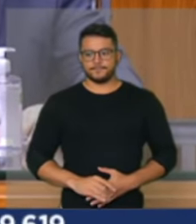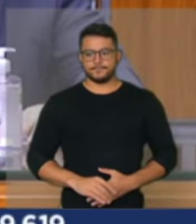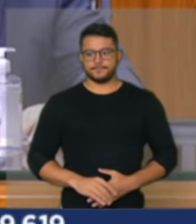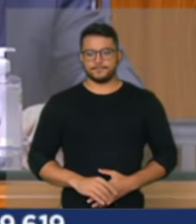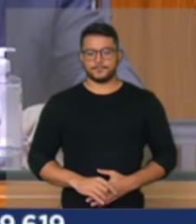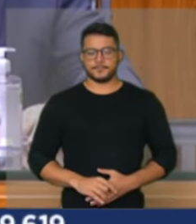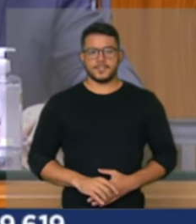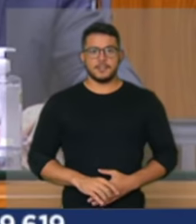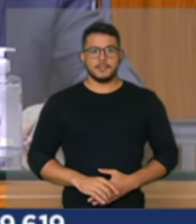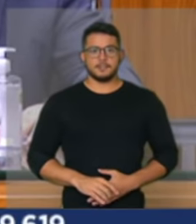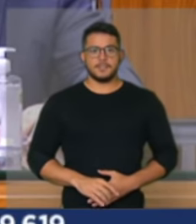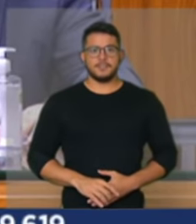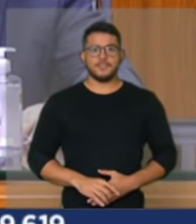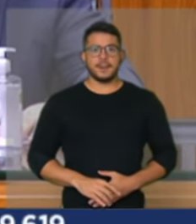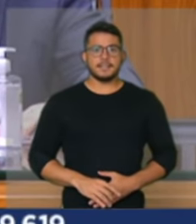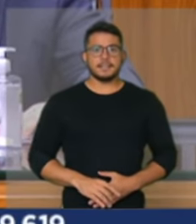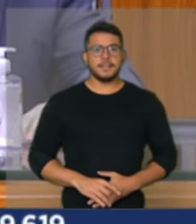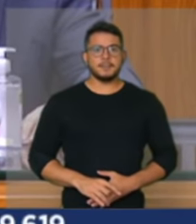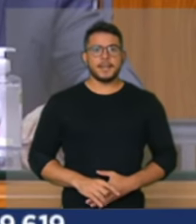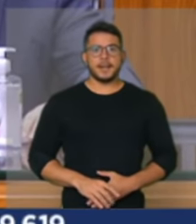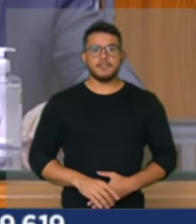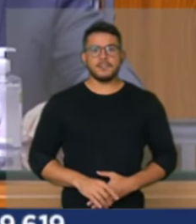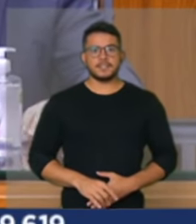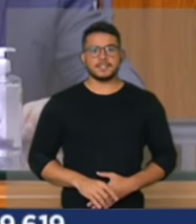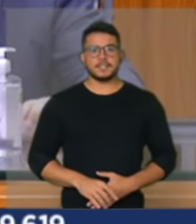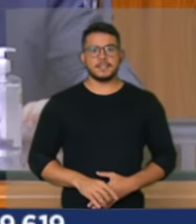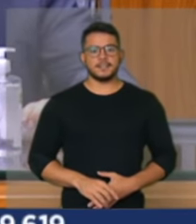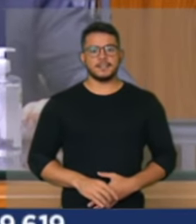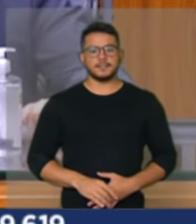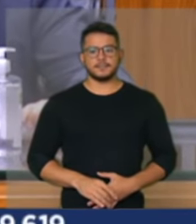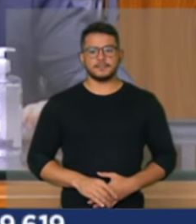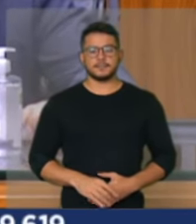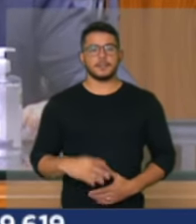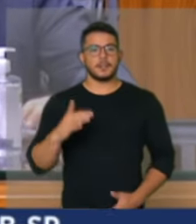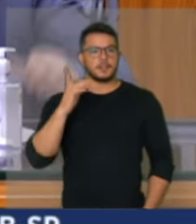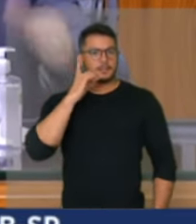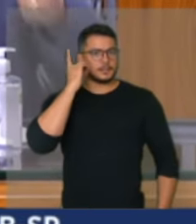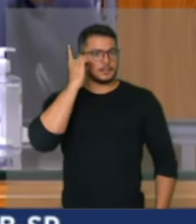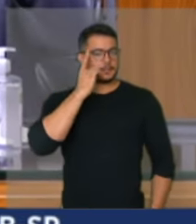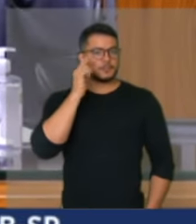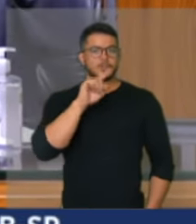e está ausente também da sala virtual. Próximo deputado Zé Neto.